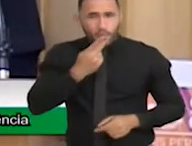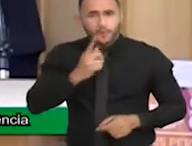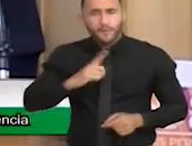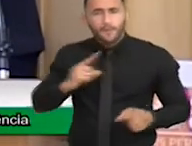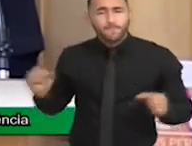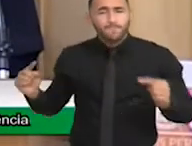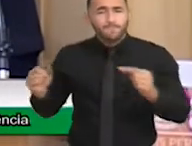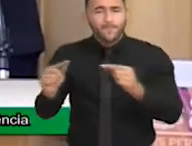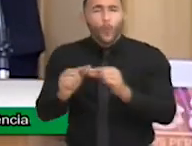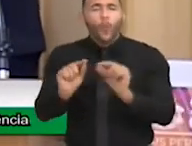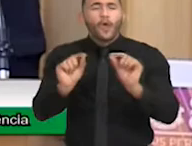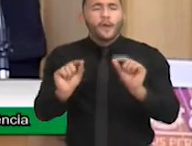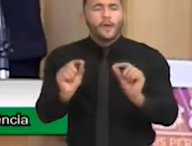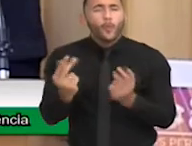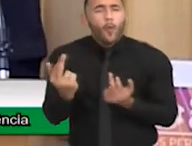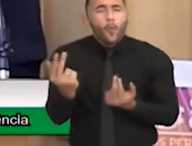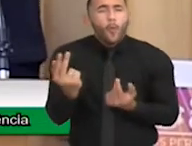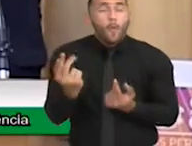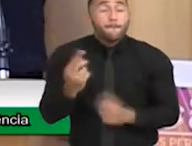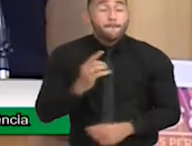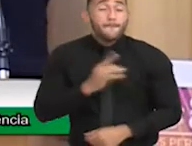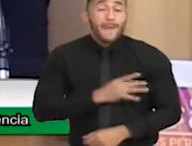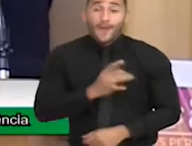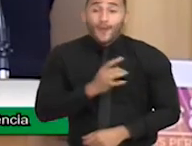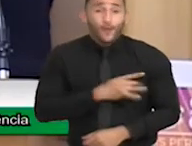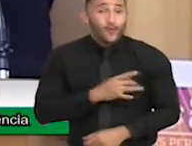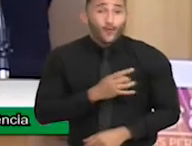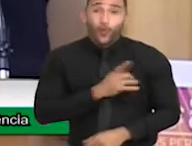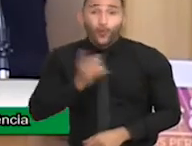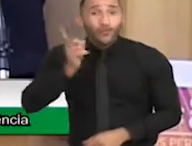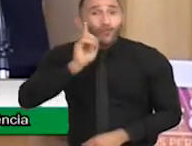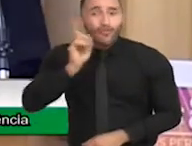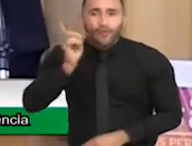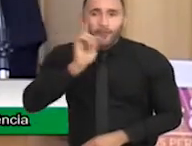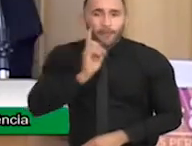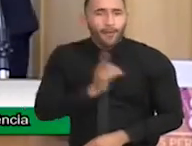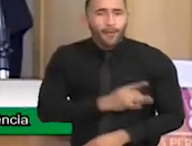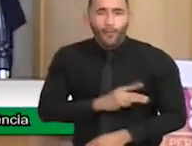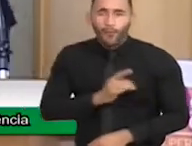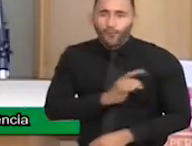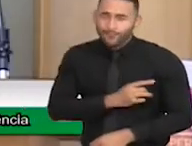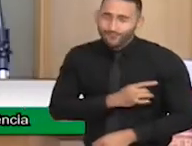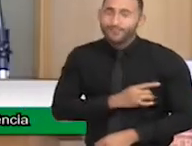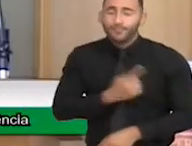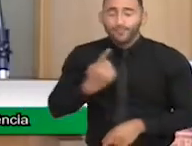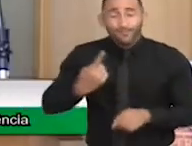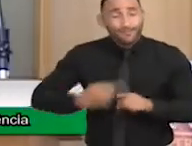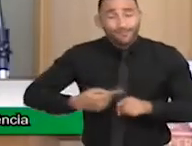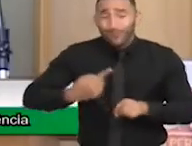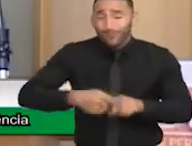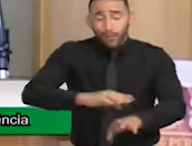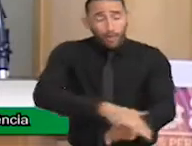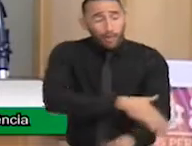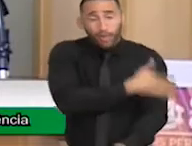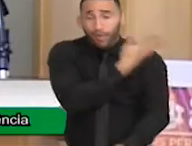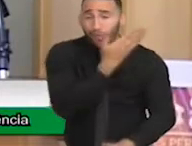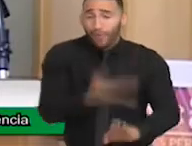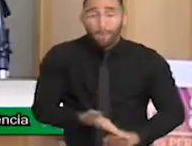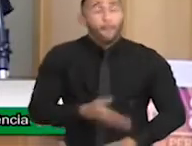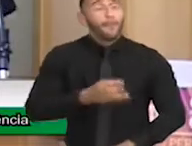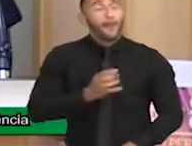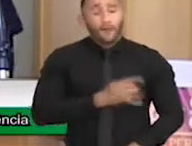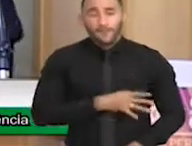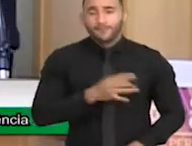medo. A gente tem medo todos os dias, a gente tem medo o dia todo, todos os dias.